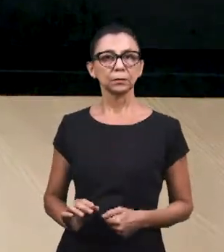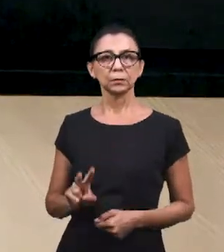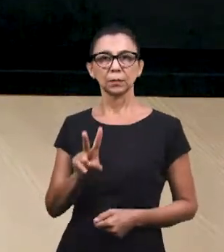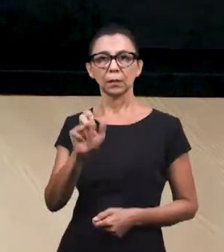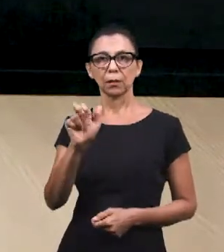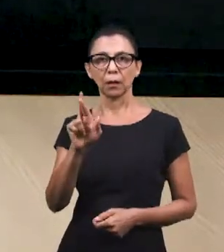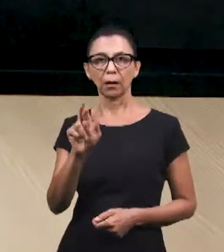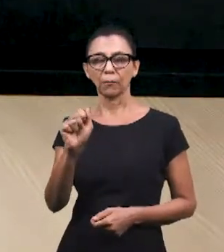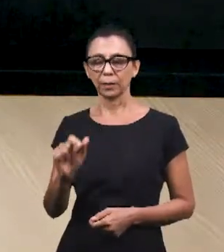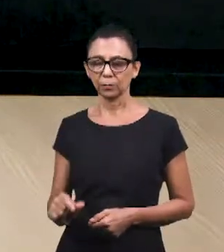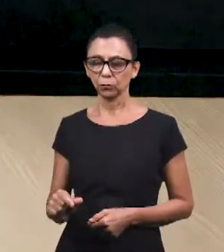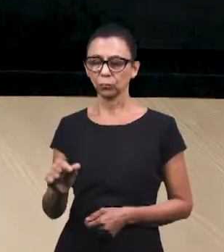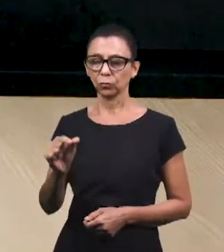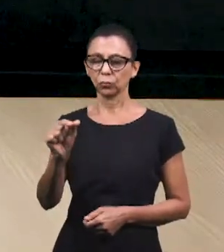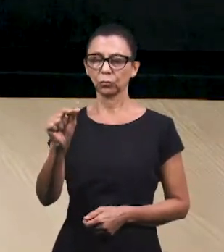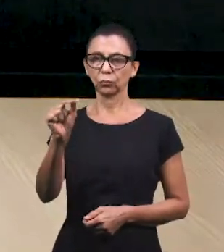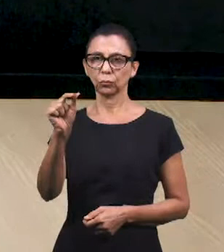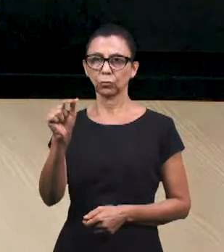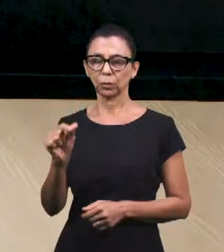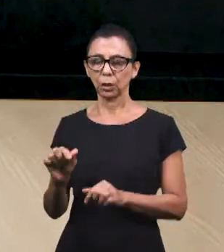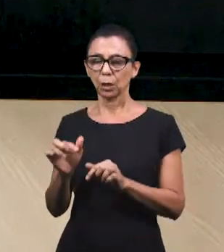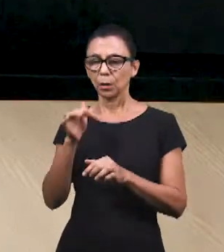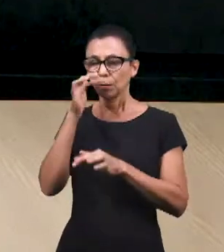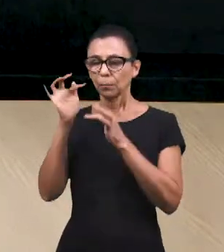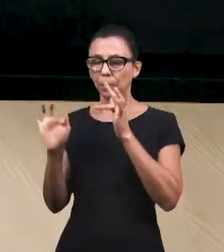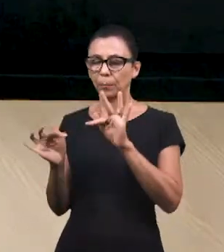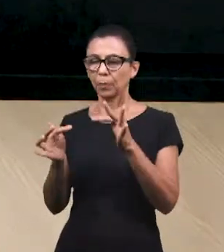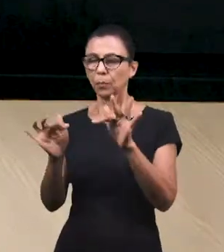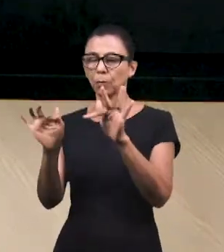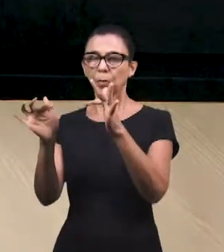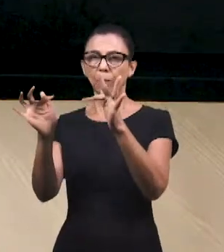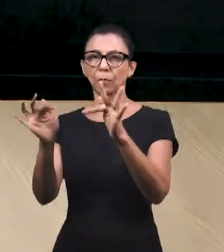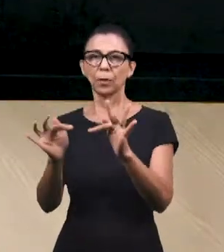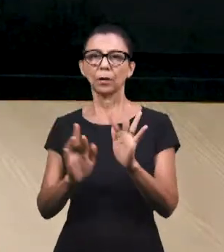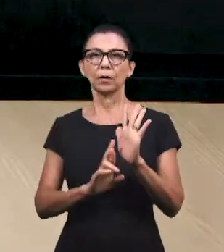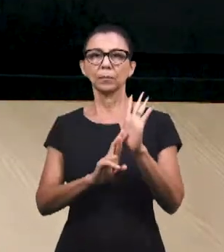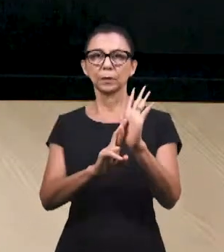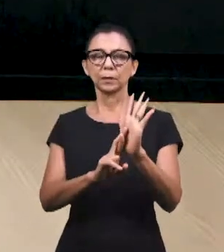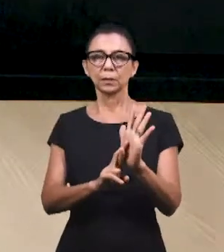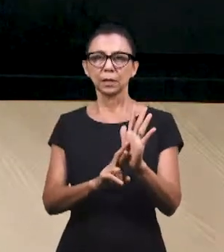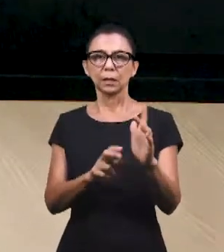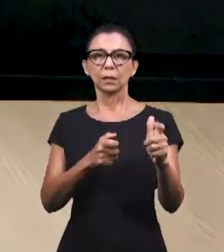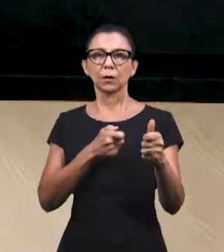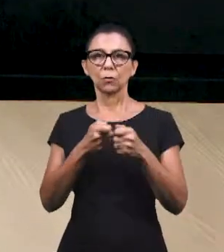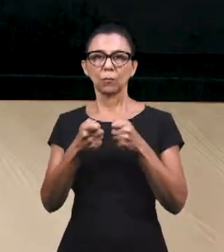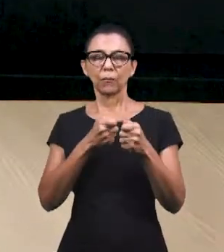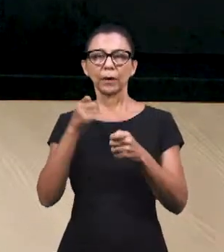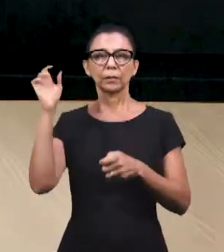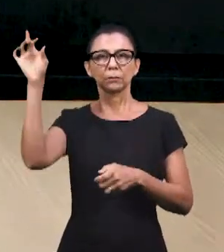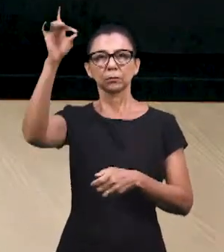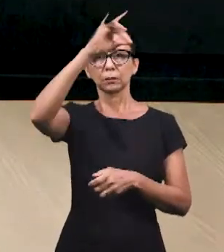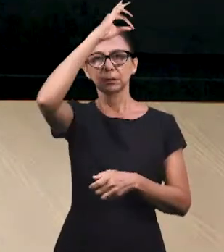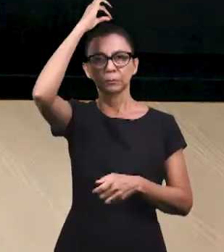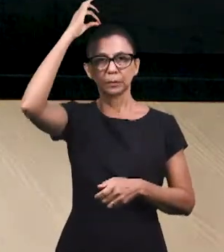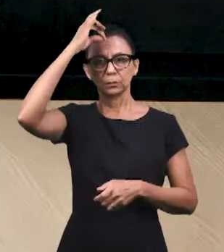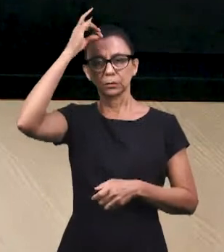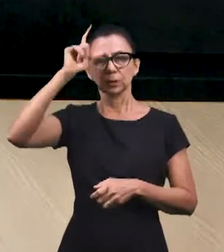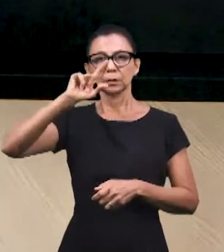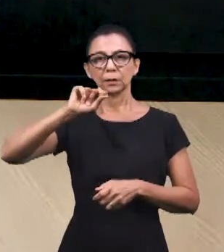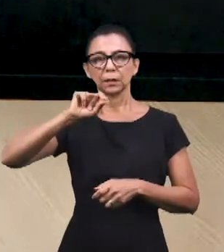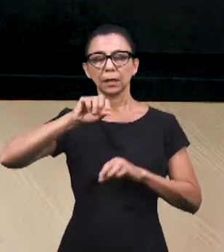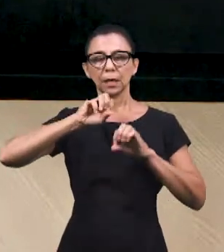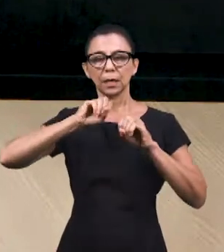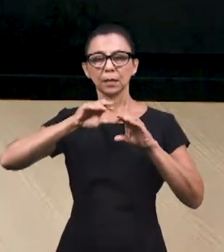simbolizada ali no governo do Espírito Santo, que é o ensino para nós